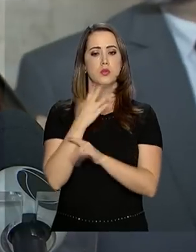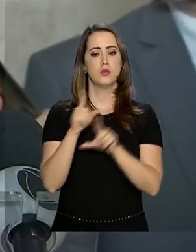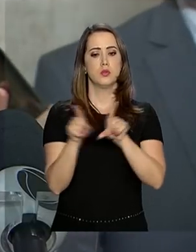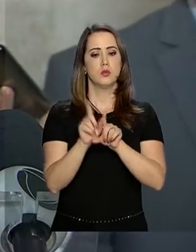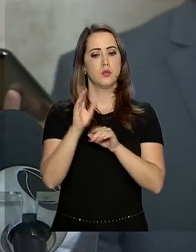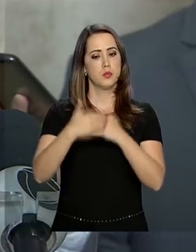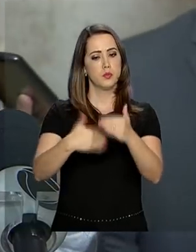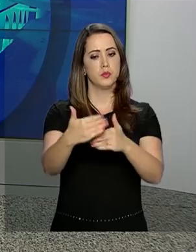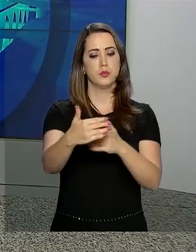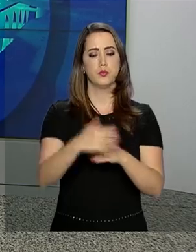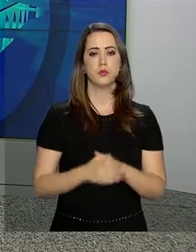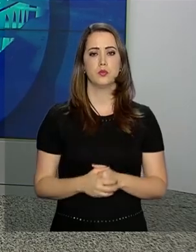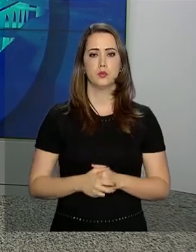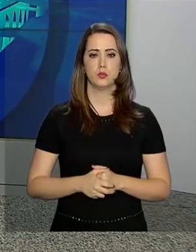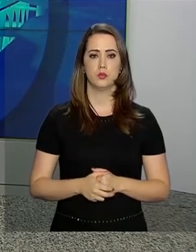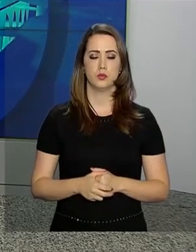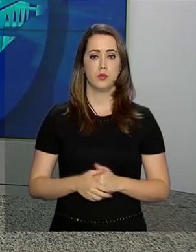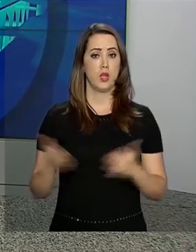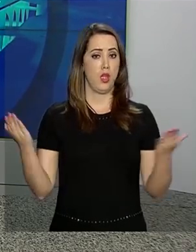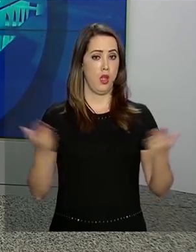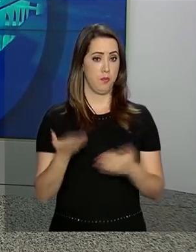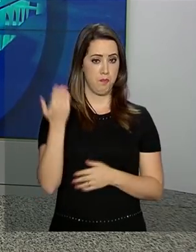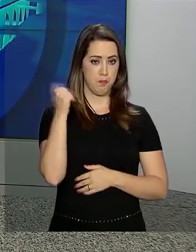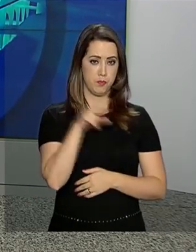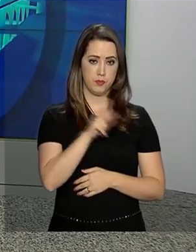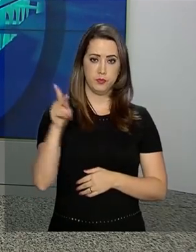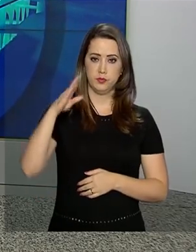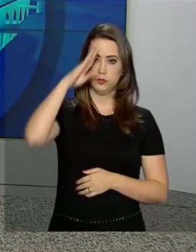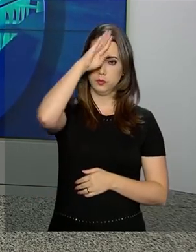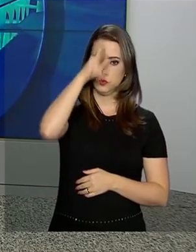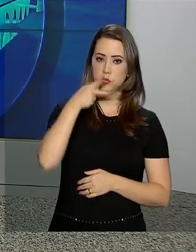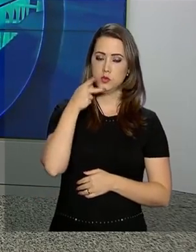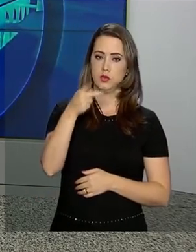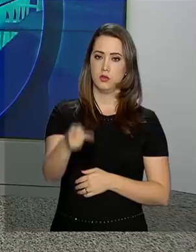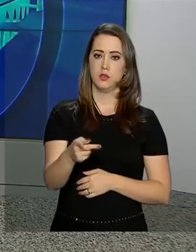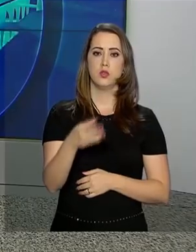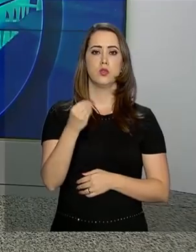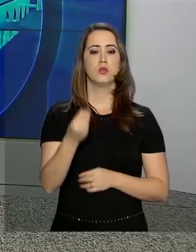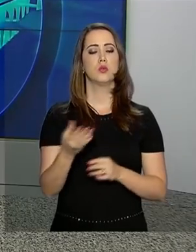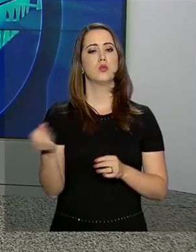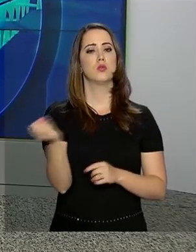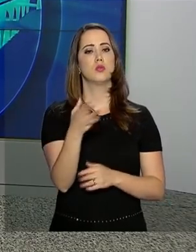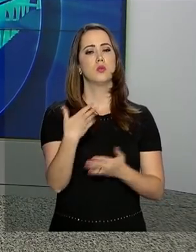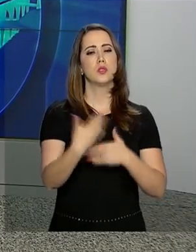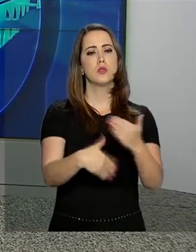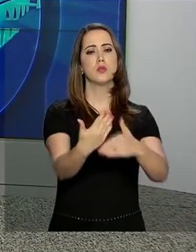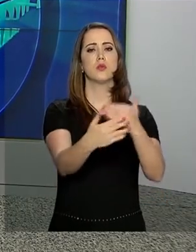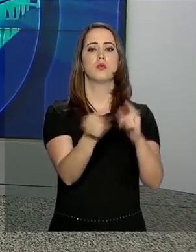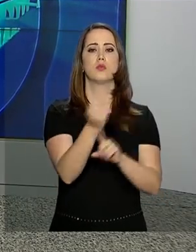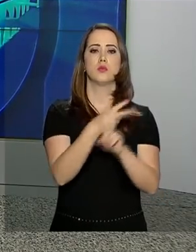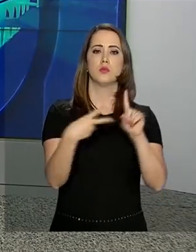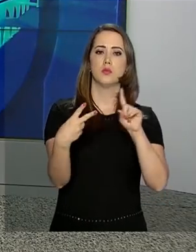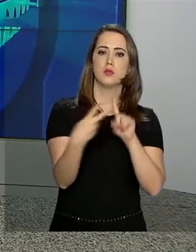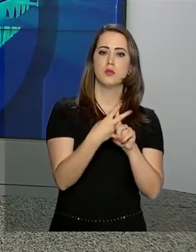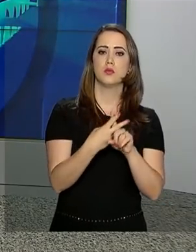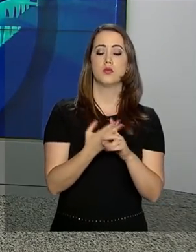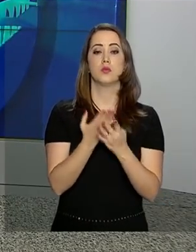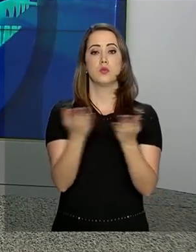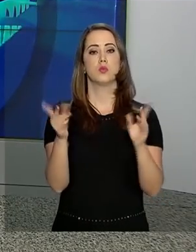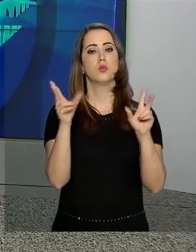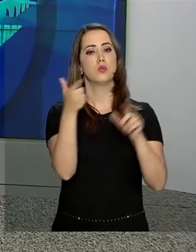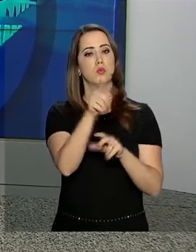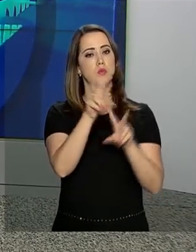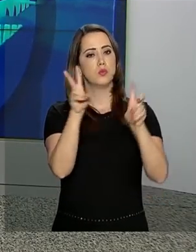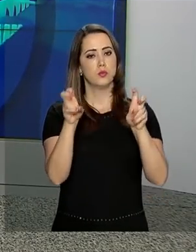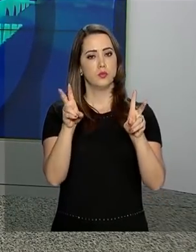a partir daí. E agora há pouco, o presidente Jair Bolsonaro falou sobre a tramitação da nova Previdência